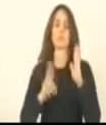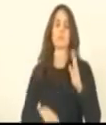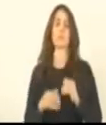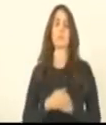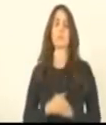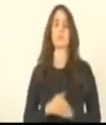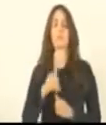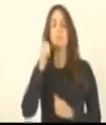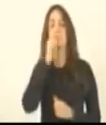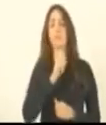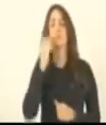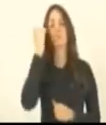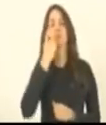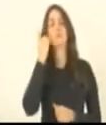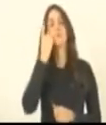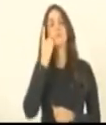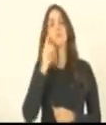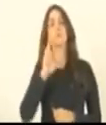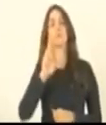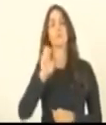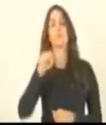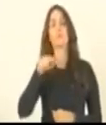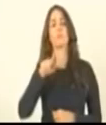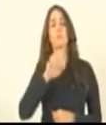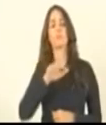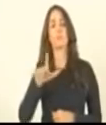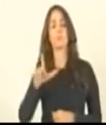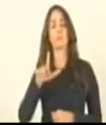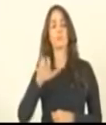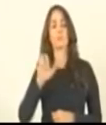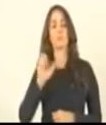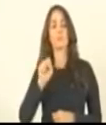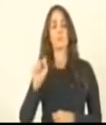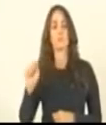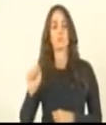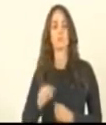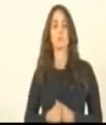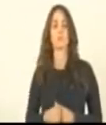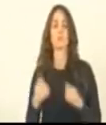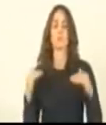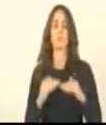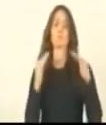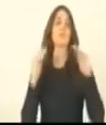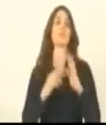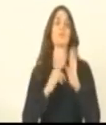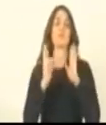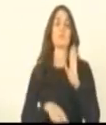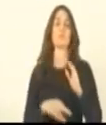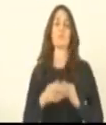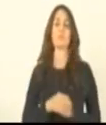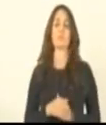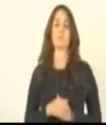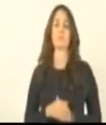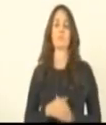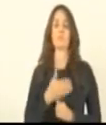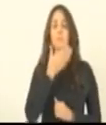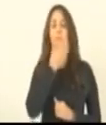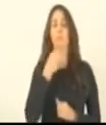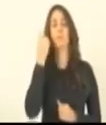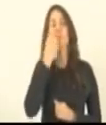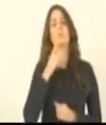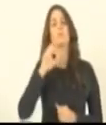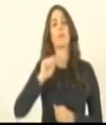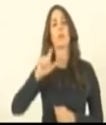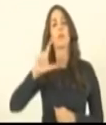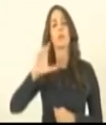Deputada Raquel Lessa. Deputada Lucas Caramuzo. Deputado. Acompanhe o relator. Deputado Alcântaro Filho.